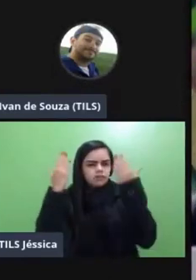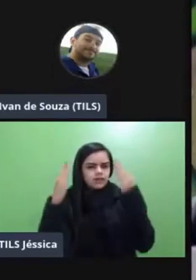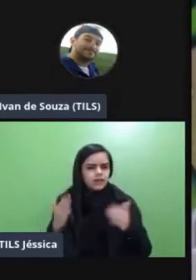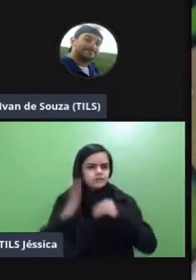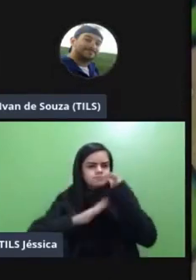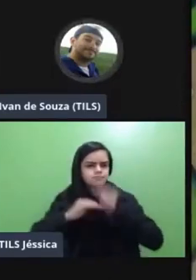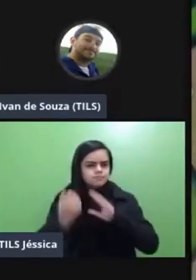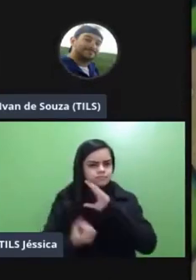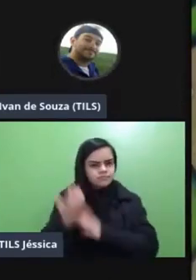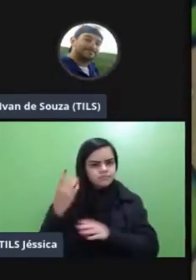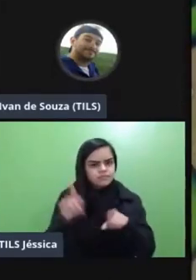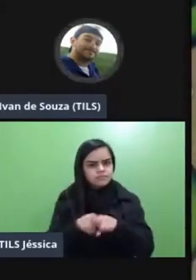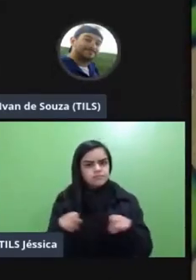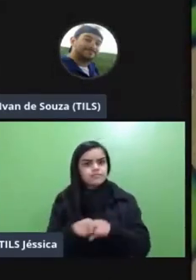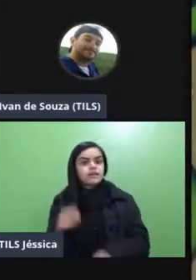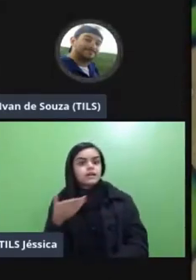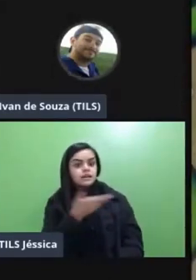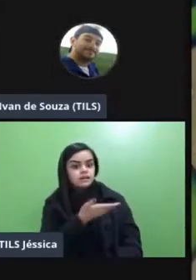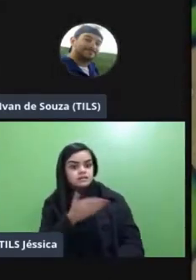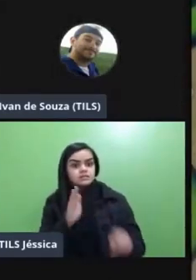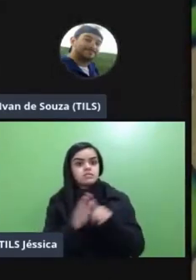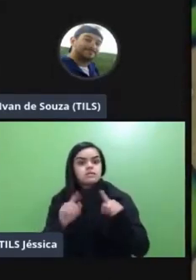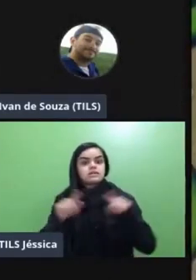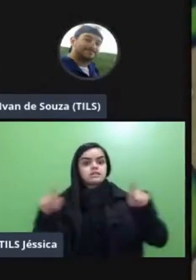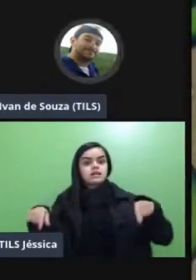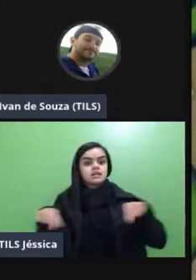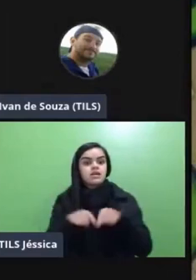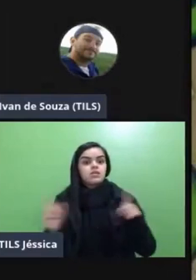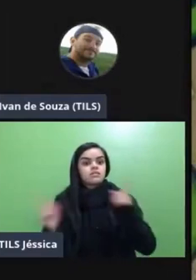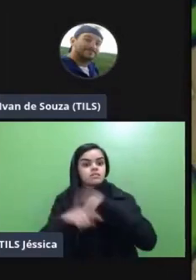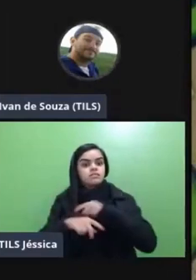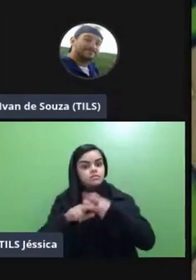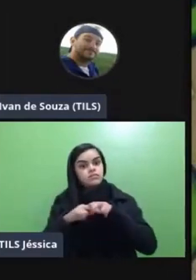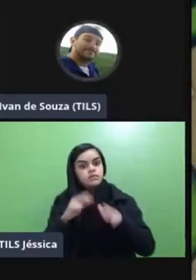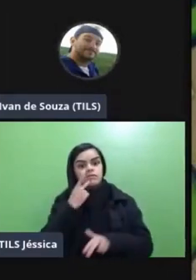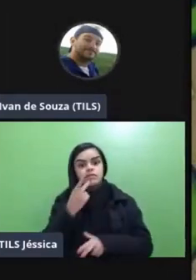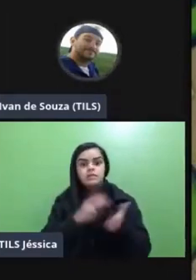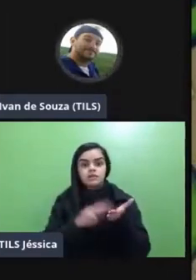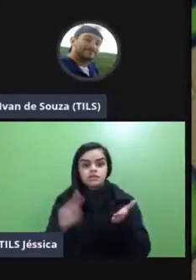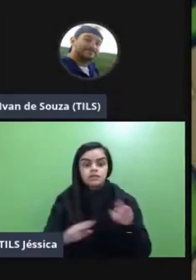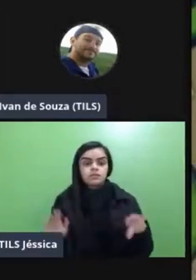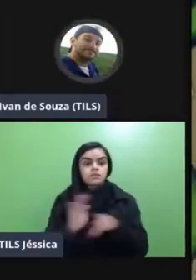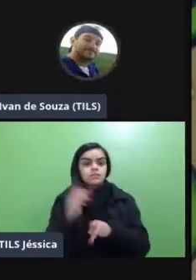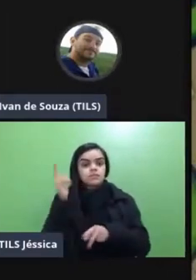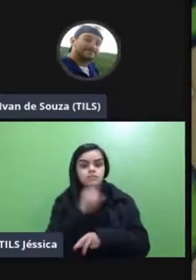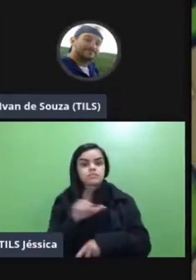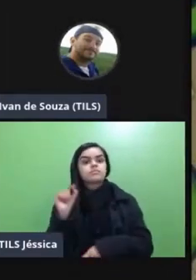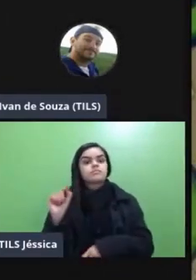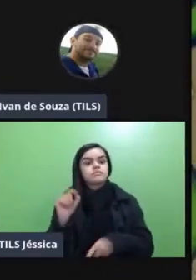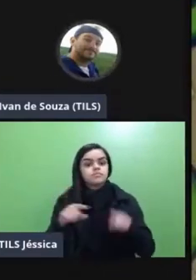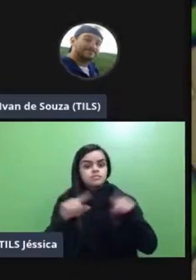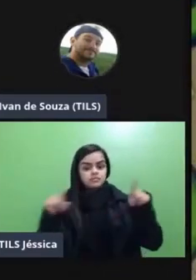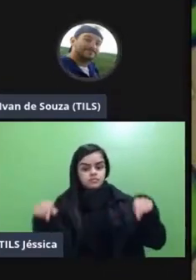e a criação tá então essa é a lógica da sala de aula invertida por isso que eu falo que eu preciso de uma metodologia ativa para poder lançar mão na minha sala de aula